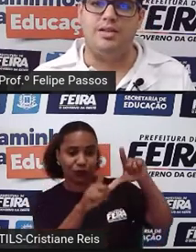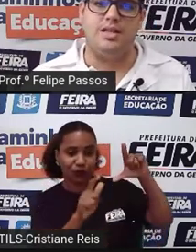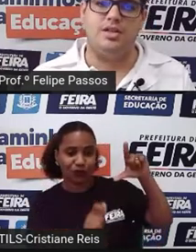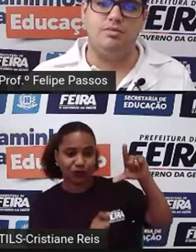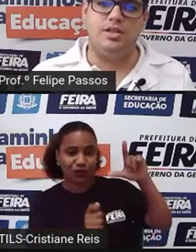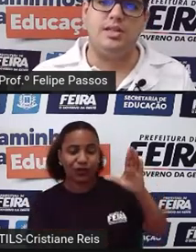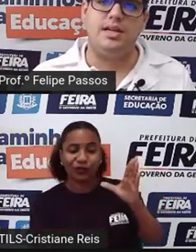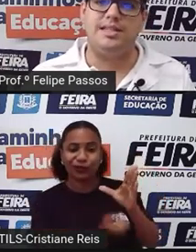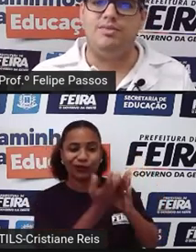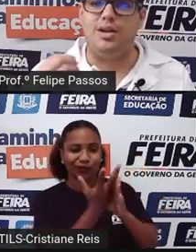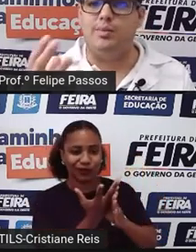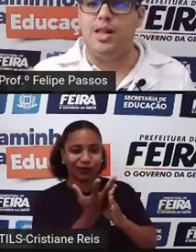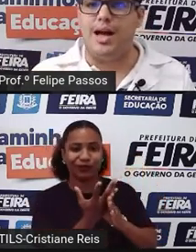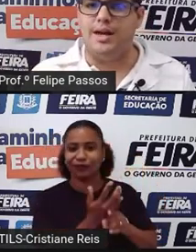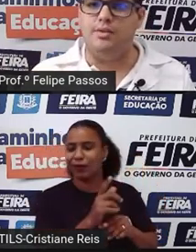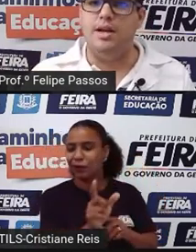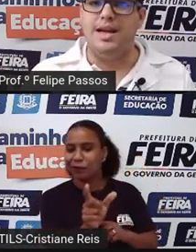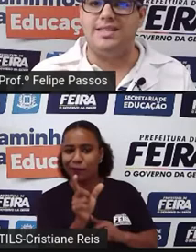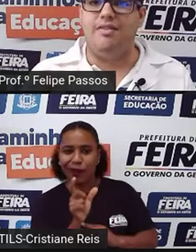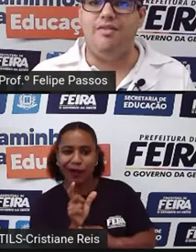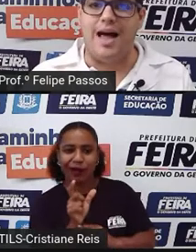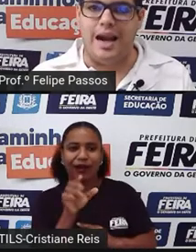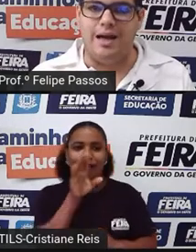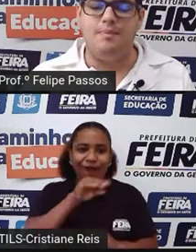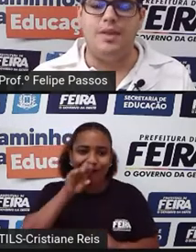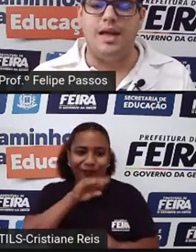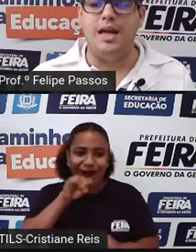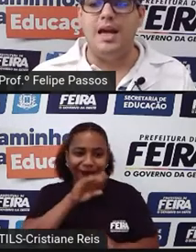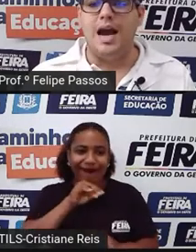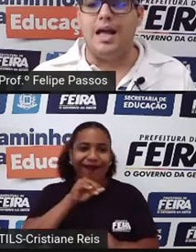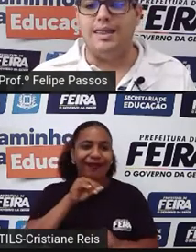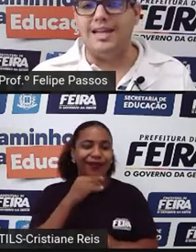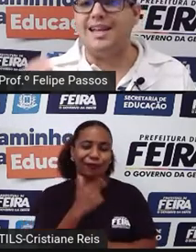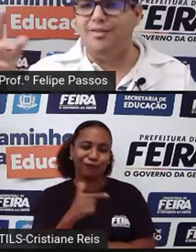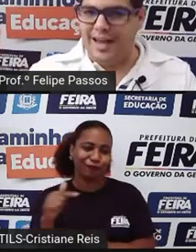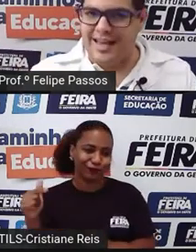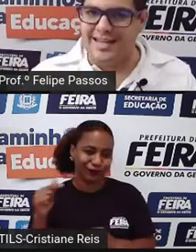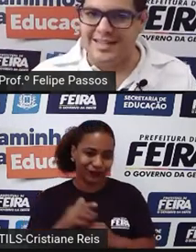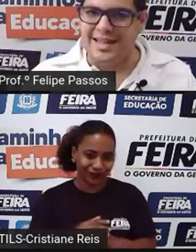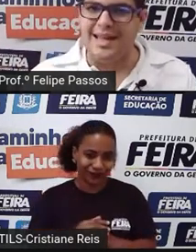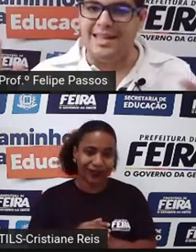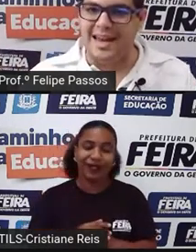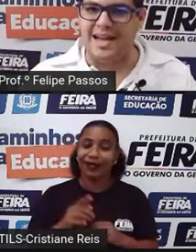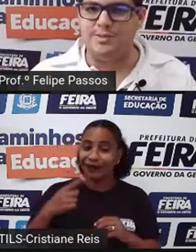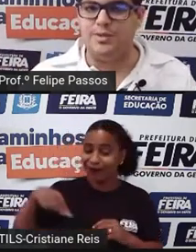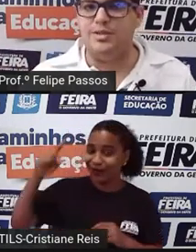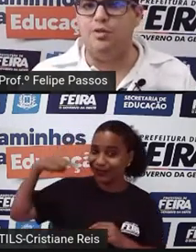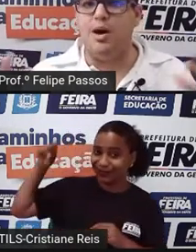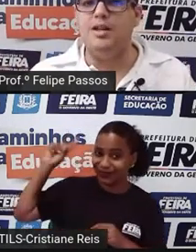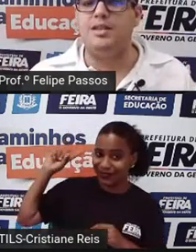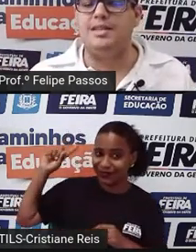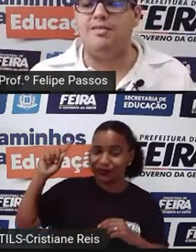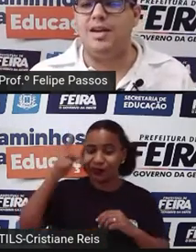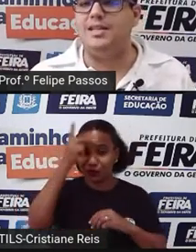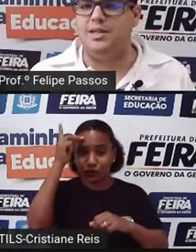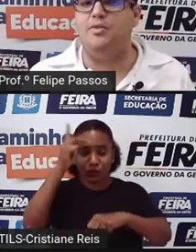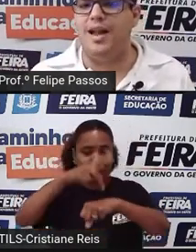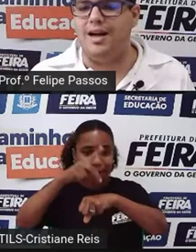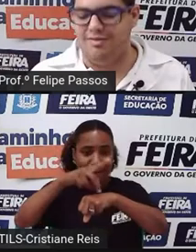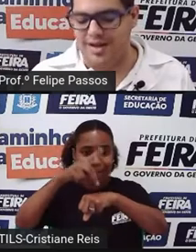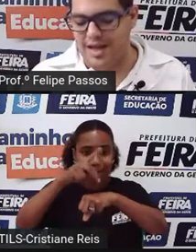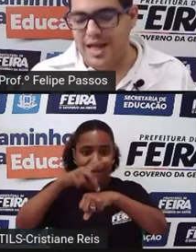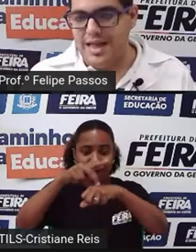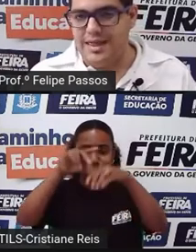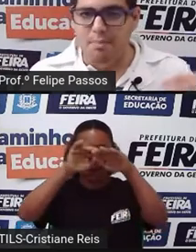palavras, a gente não tinha esse vocabulário, essa fala, né? Nas cavernas, Entre aspas, o ser humano das cavernas não